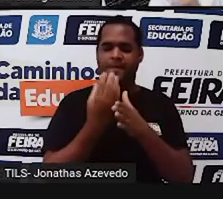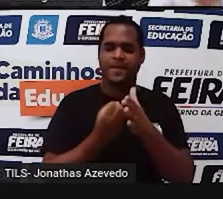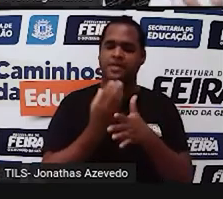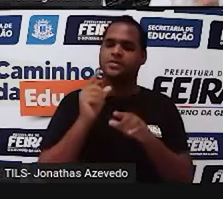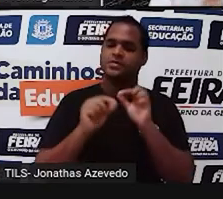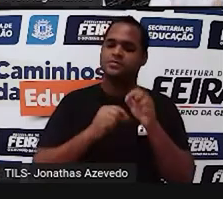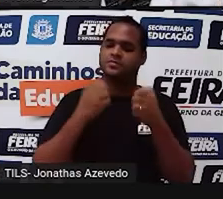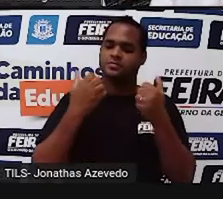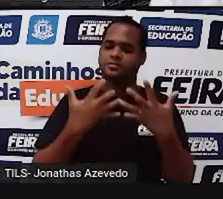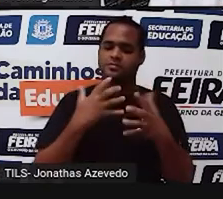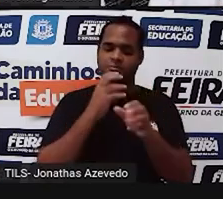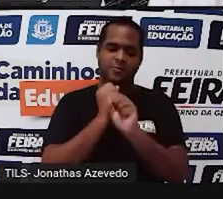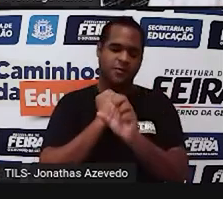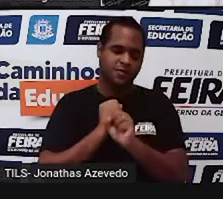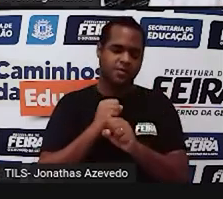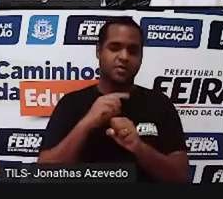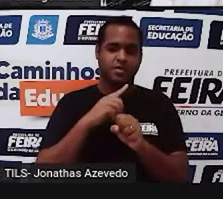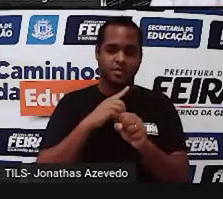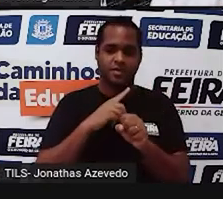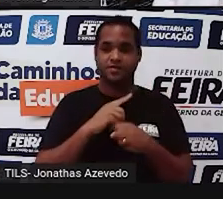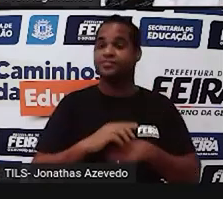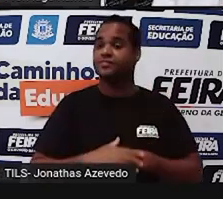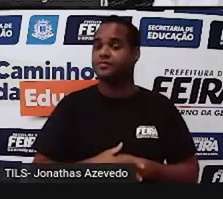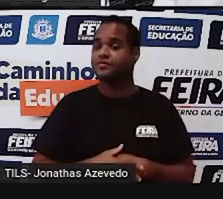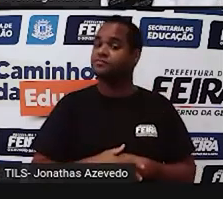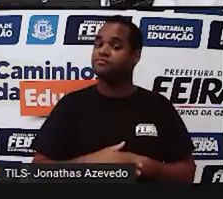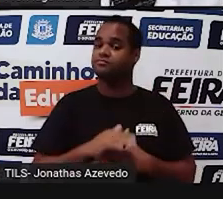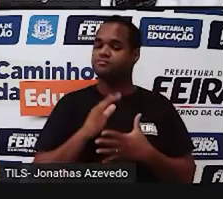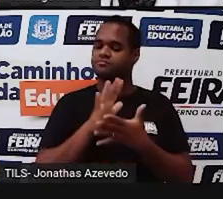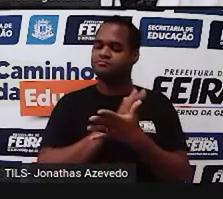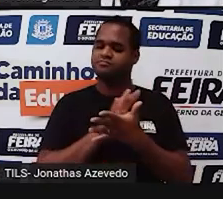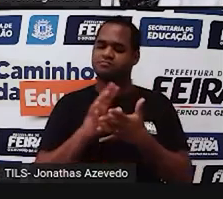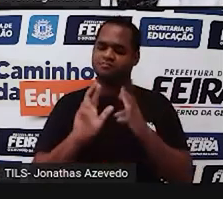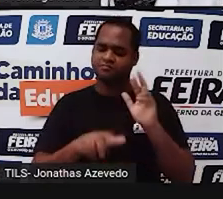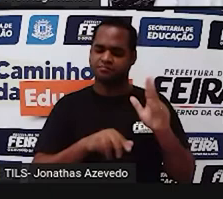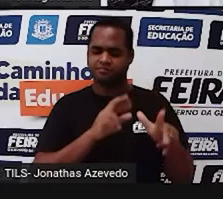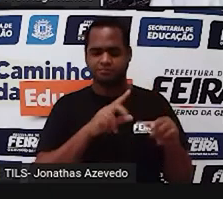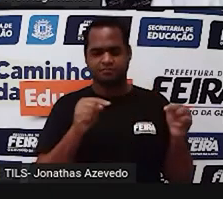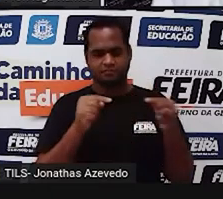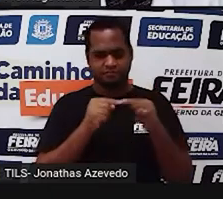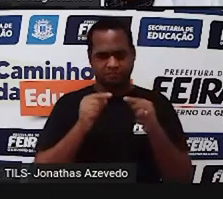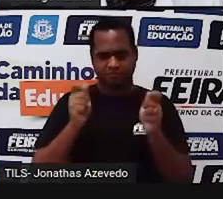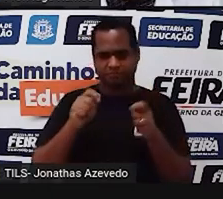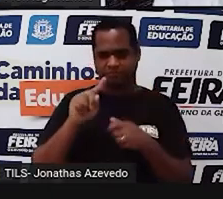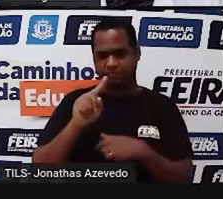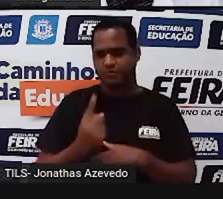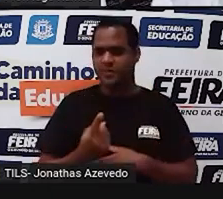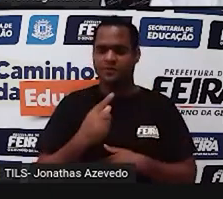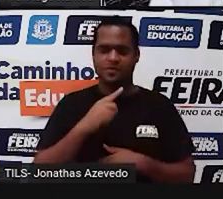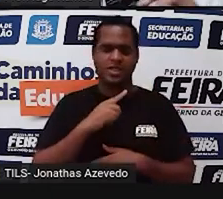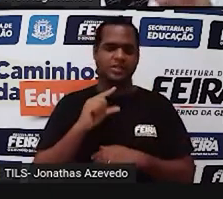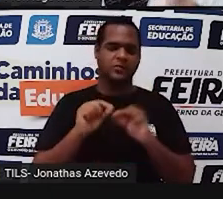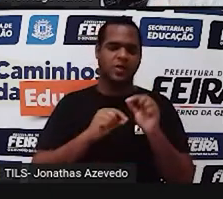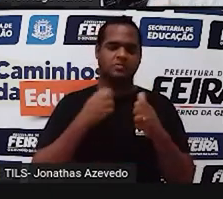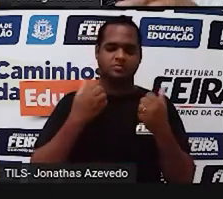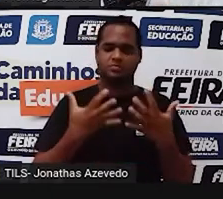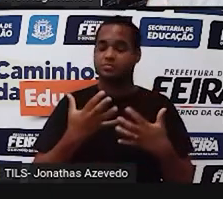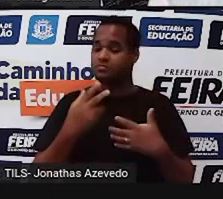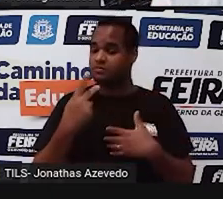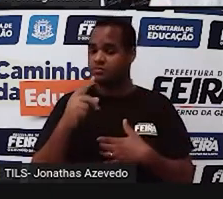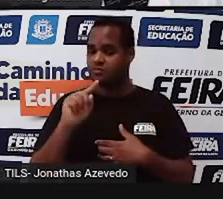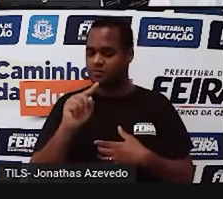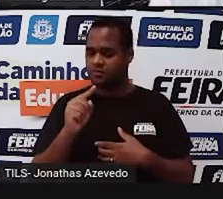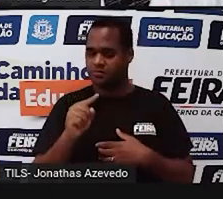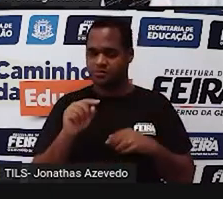Em algumas calculadoras, às vezes se troca a função do ponto e da vírgula, né? Nesse caso,